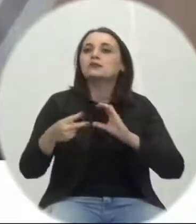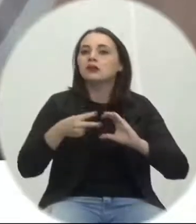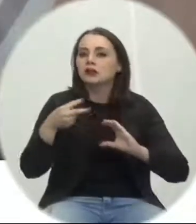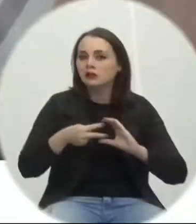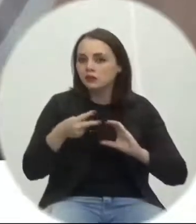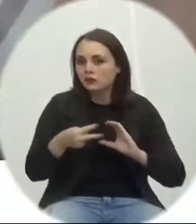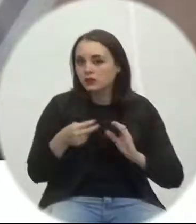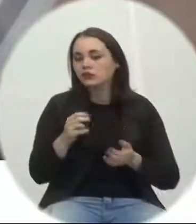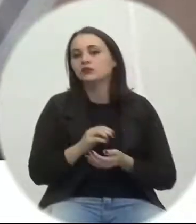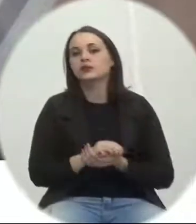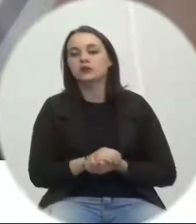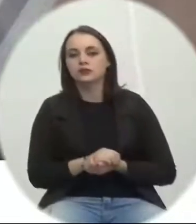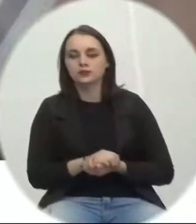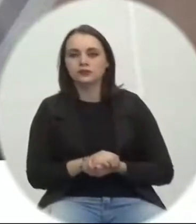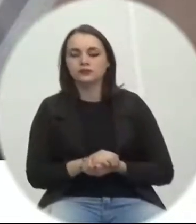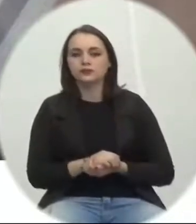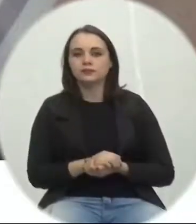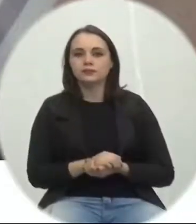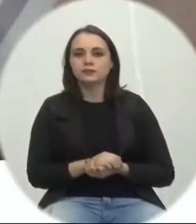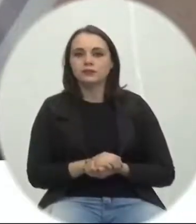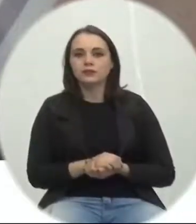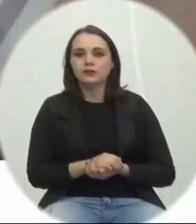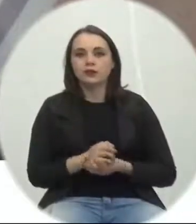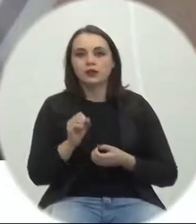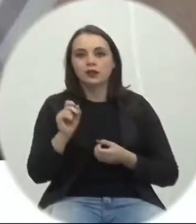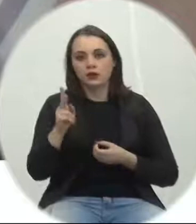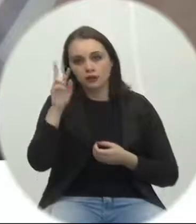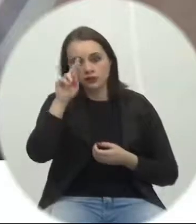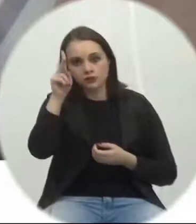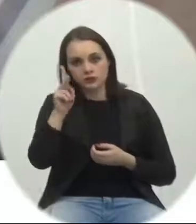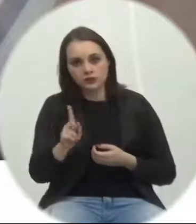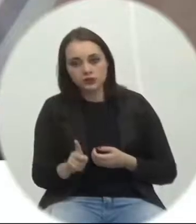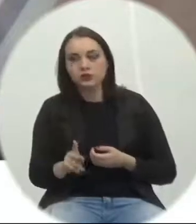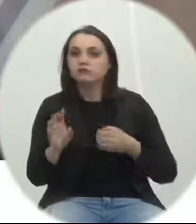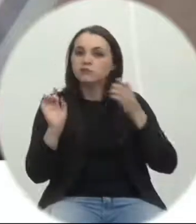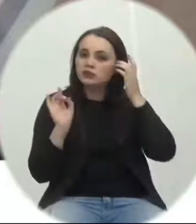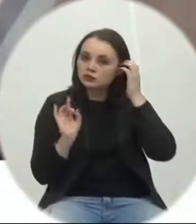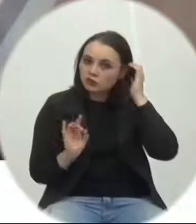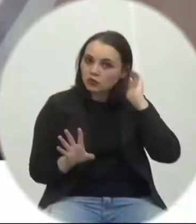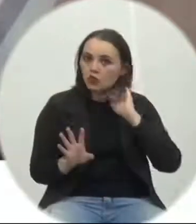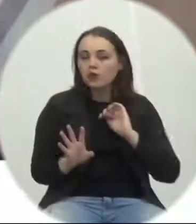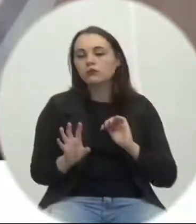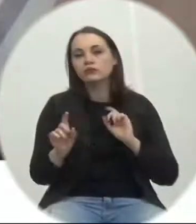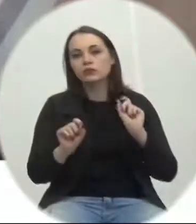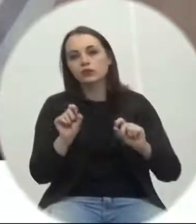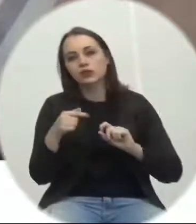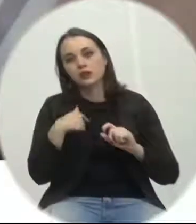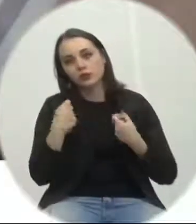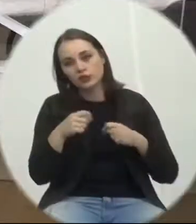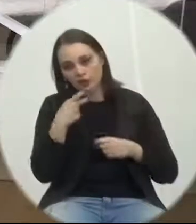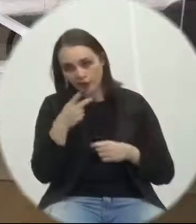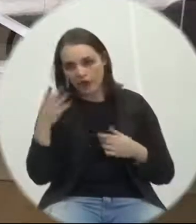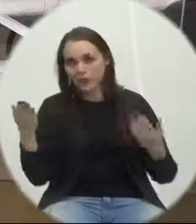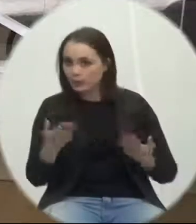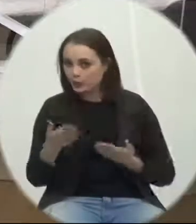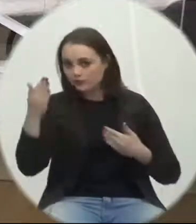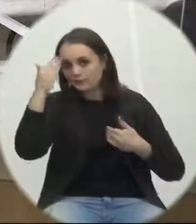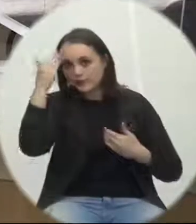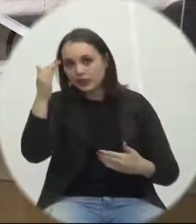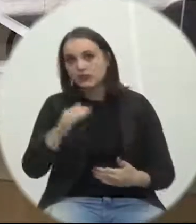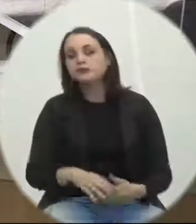desta Casa Legislativa. Tá bom, Sr. Presidente? Era isso, era o que eu continha para hoje. Muito obrigado. Muito obrigado.